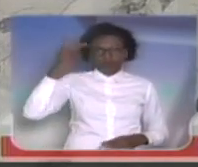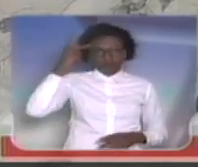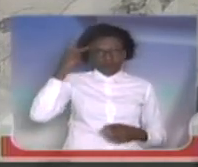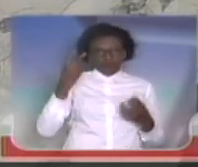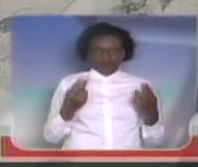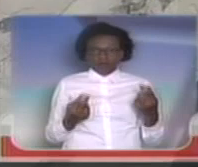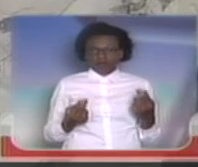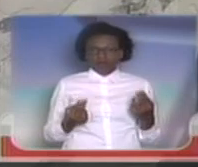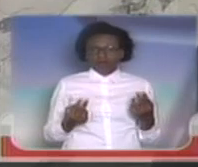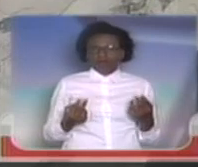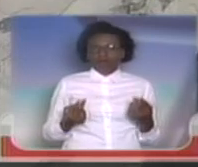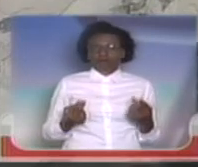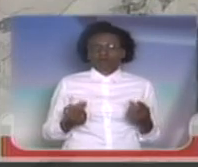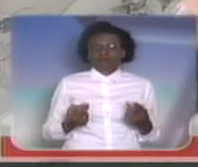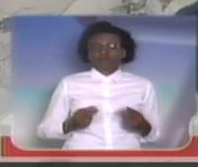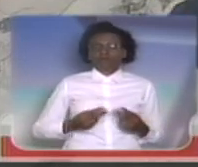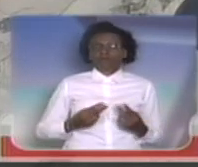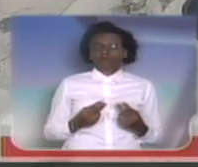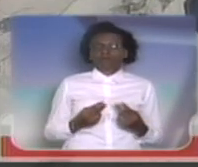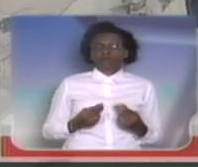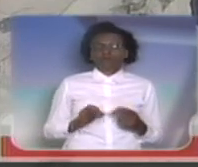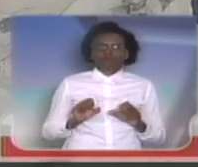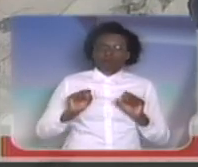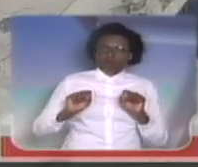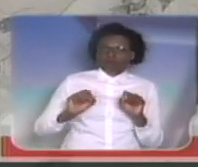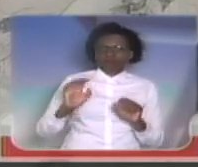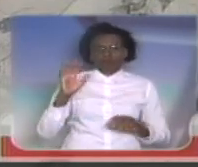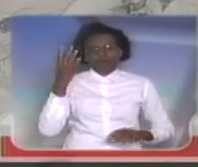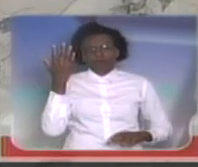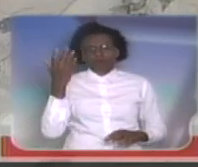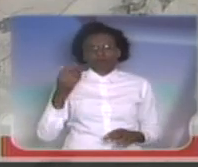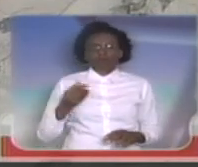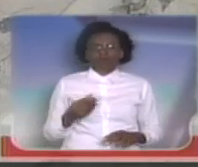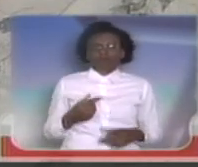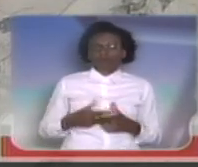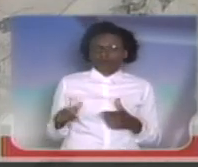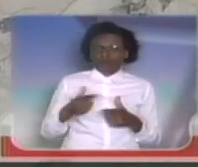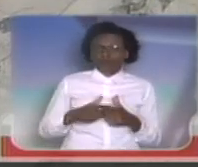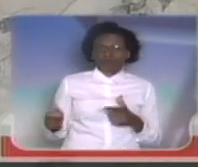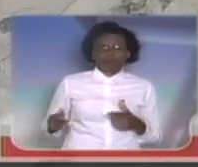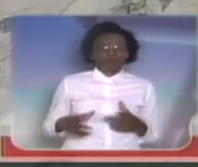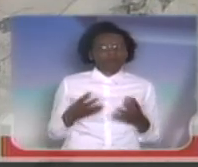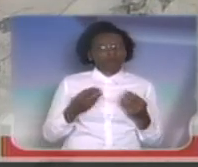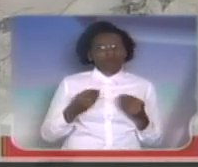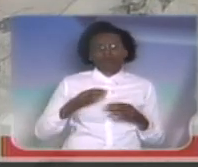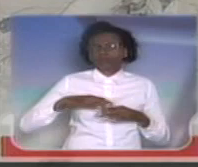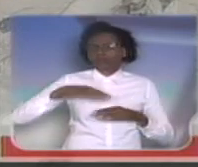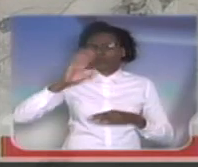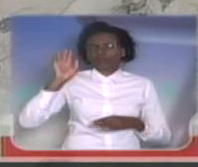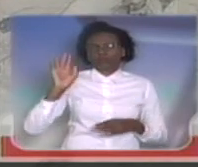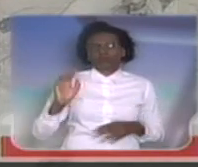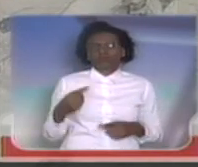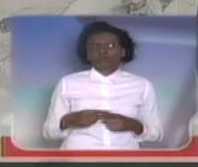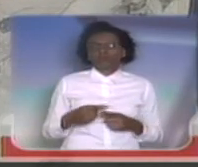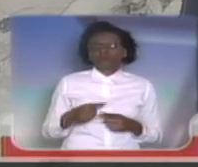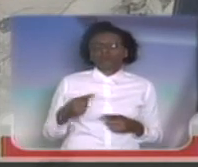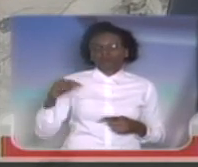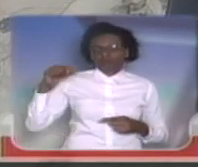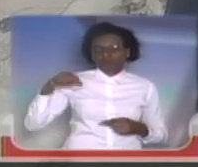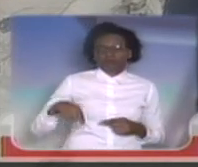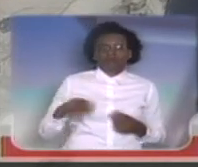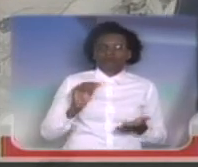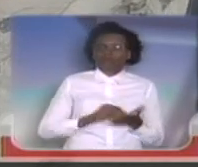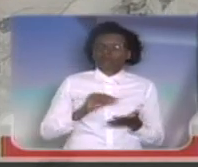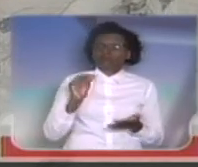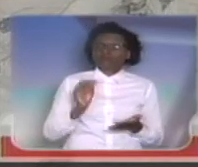magnitude em São Paulo, talvez o problema seria muito maior, porque nós temos uma série, uma